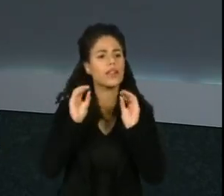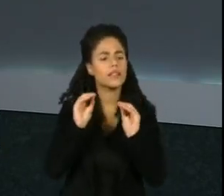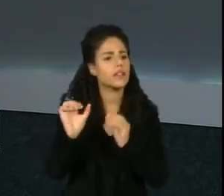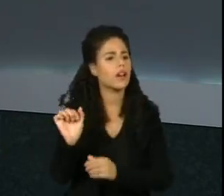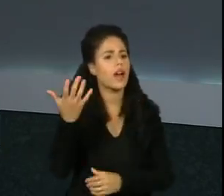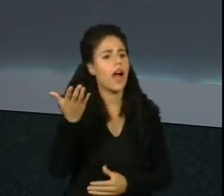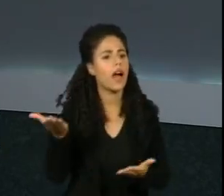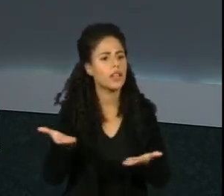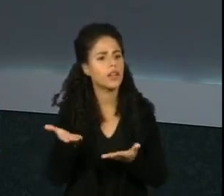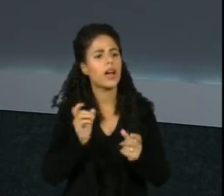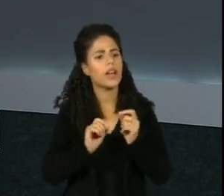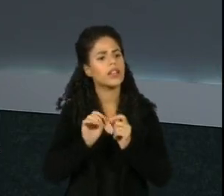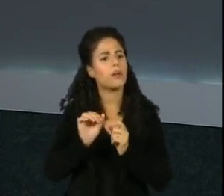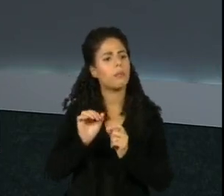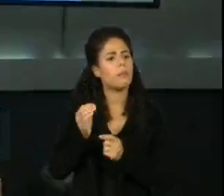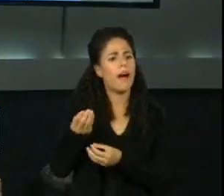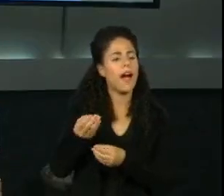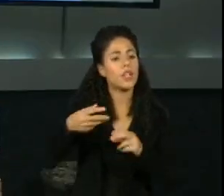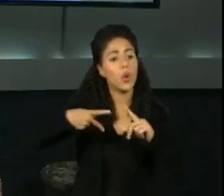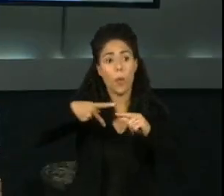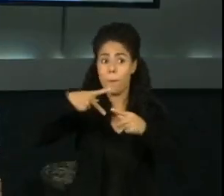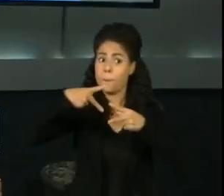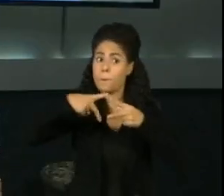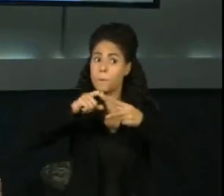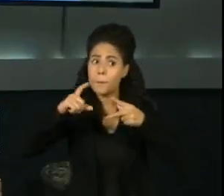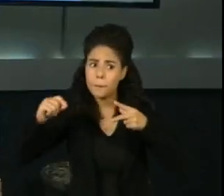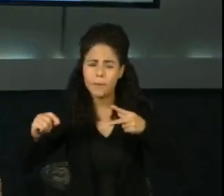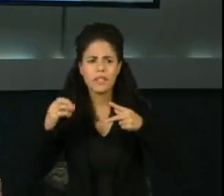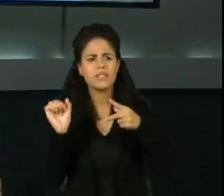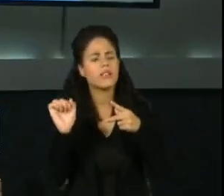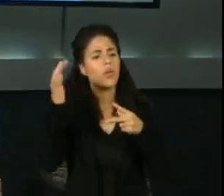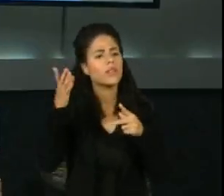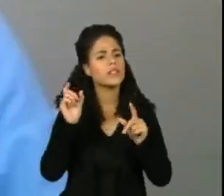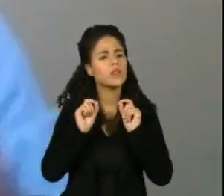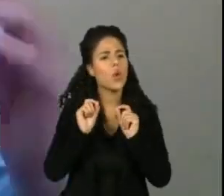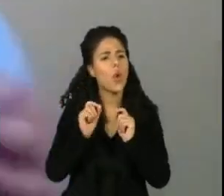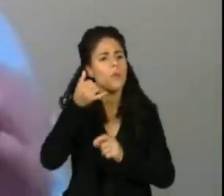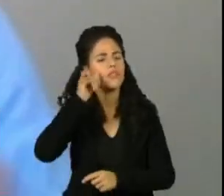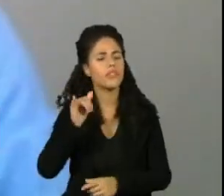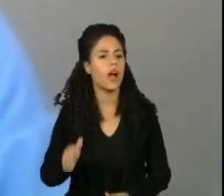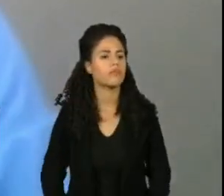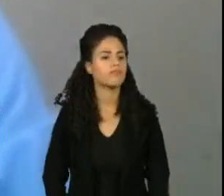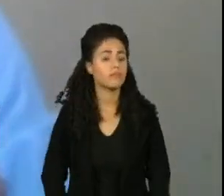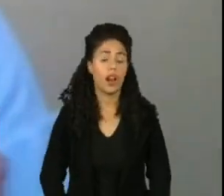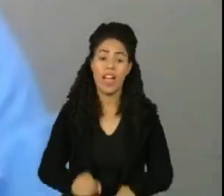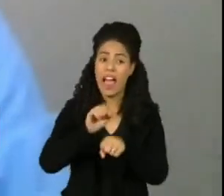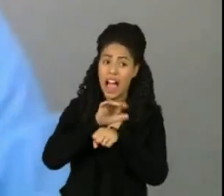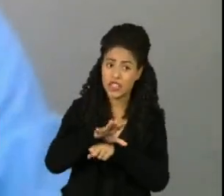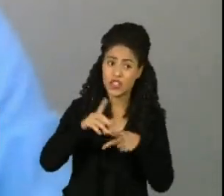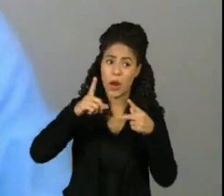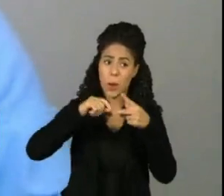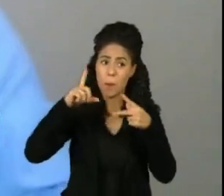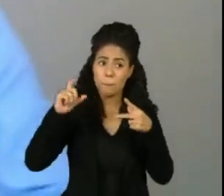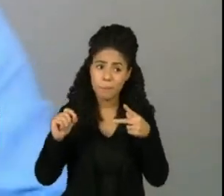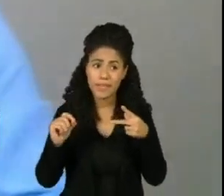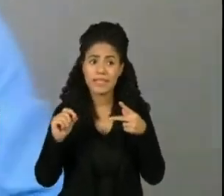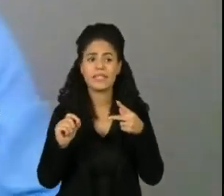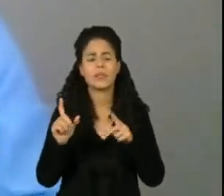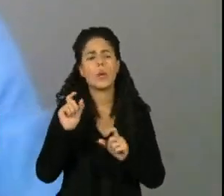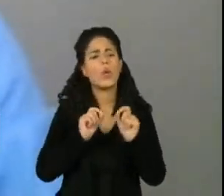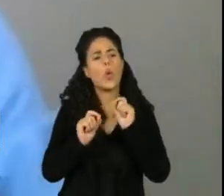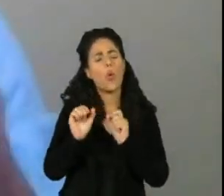da arte das fraudes no caso do Pix. Queria que você explicasse um pouquinho como evitar. A dica que eu dou do Pix é as pessoas criarem chaves